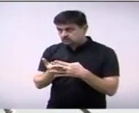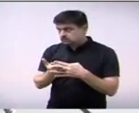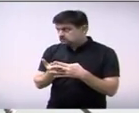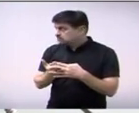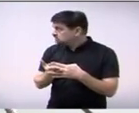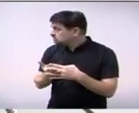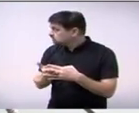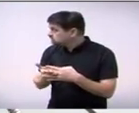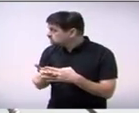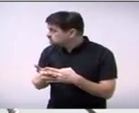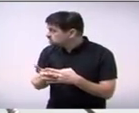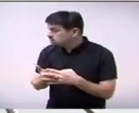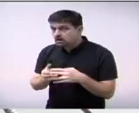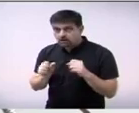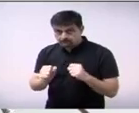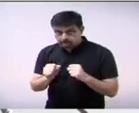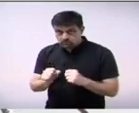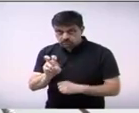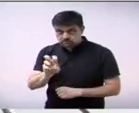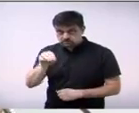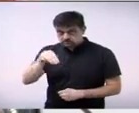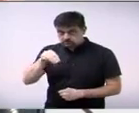pedido de votação dispensão de cinco minutos